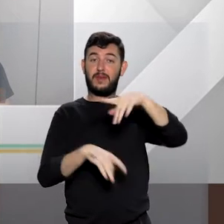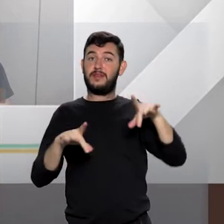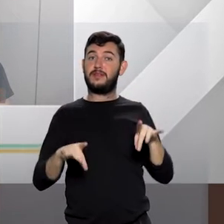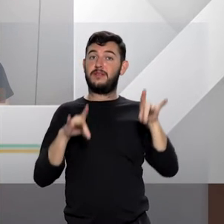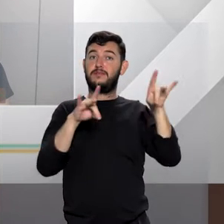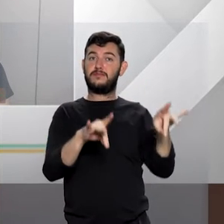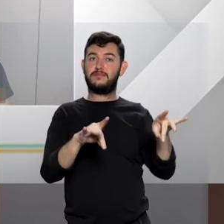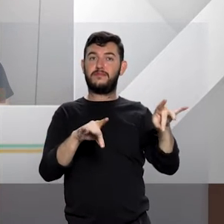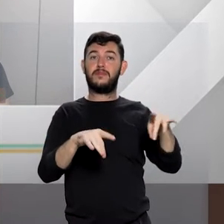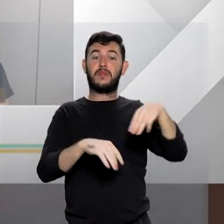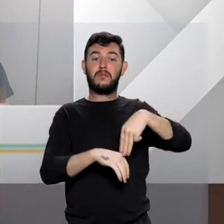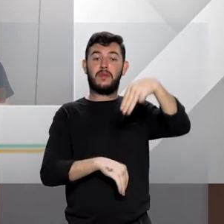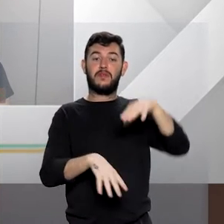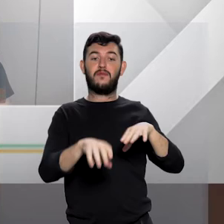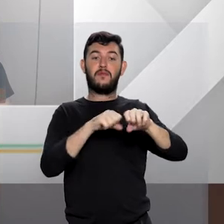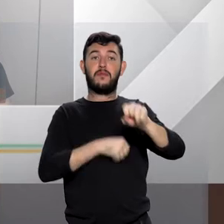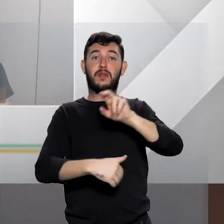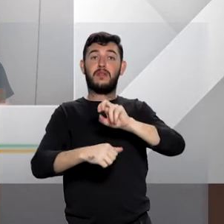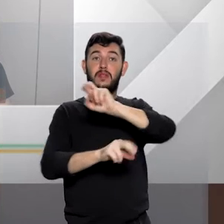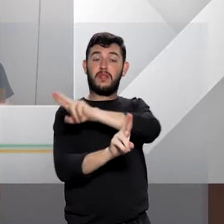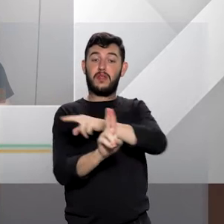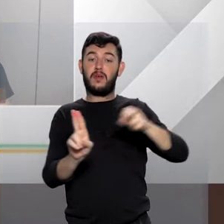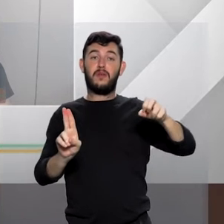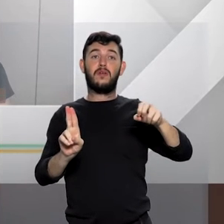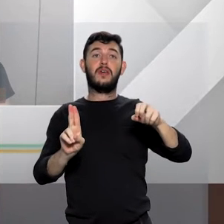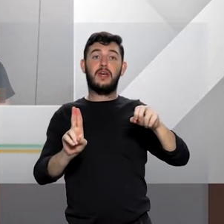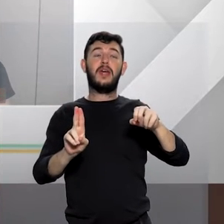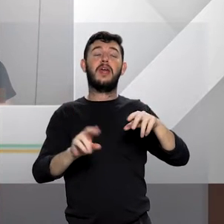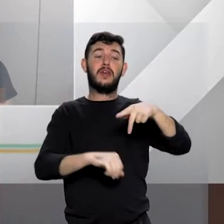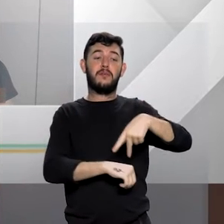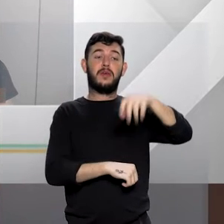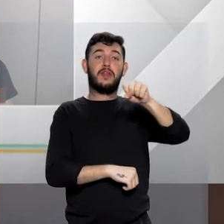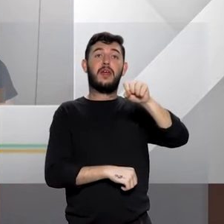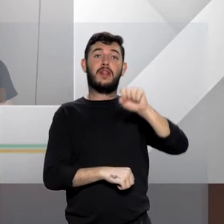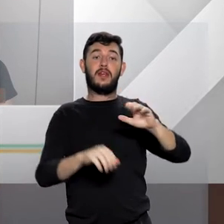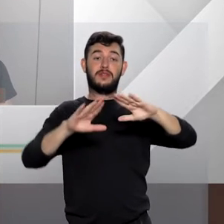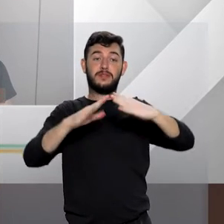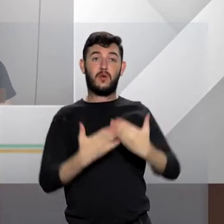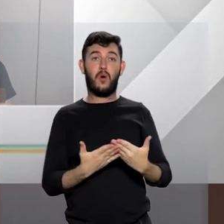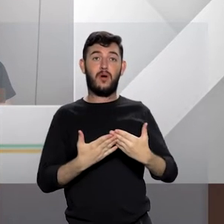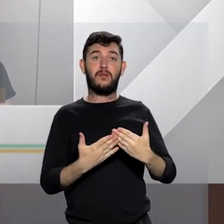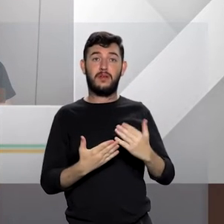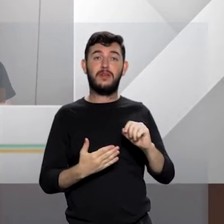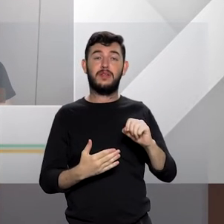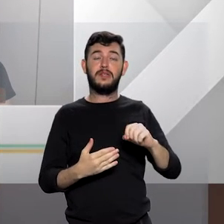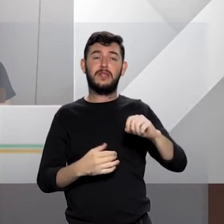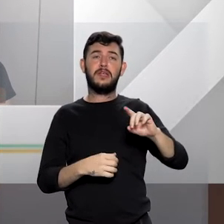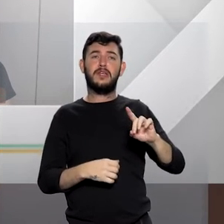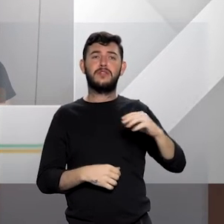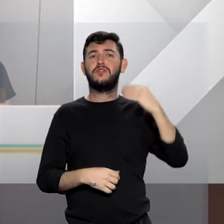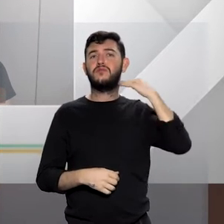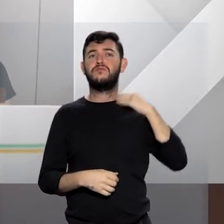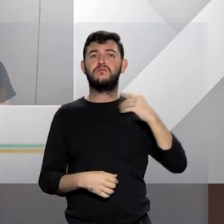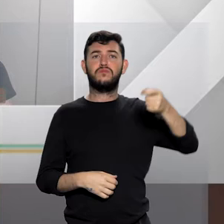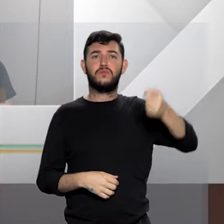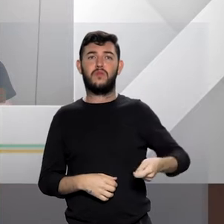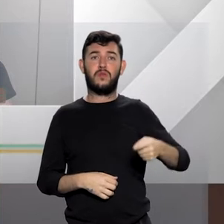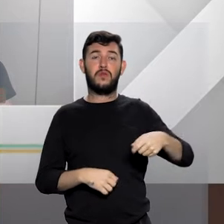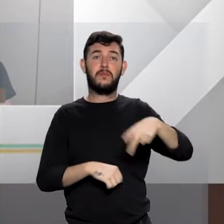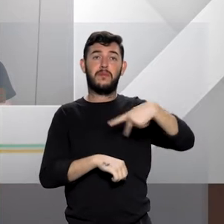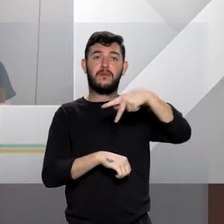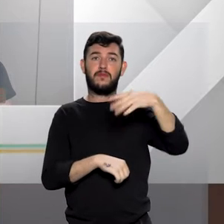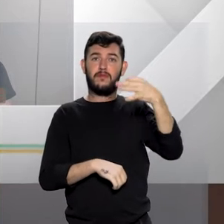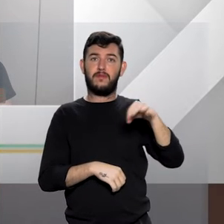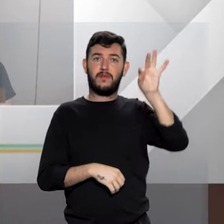Universidade de Brasília e especialista pela Escola Nacional da Magistratura da França. Também é titular da segunda promotoria de